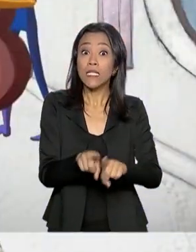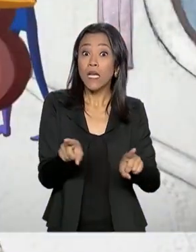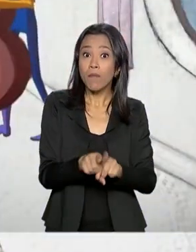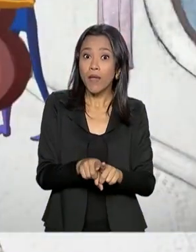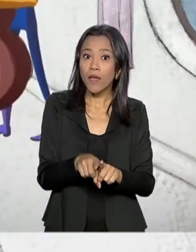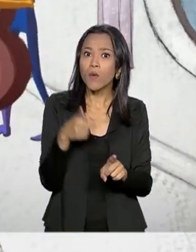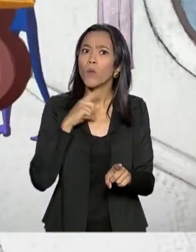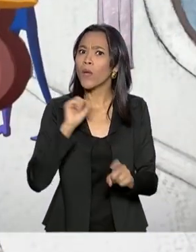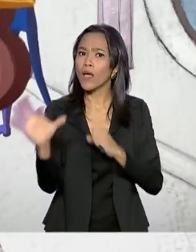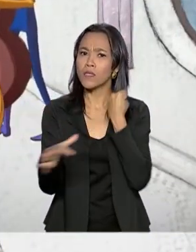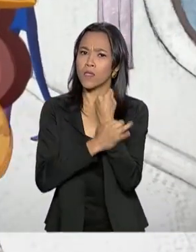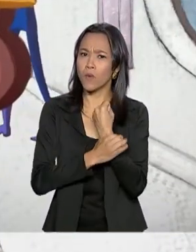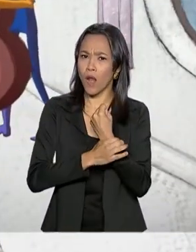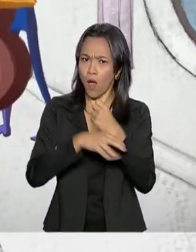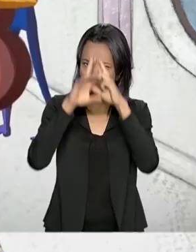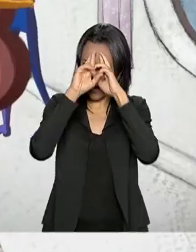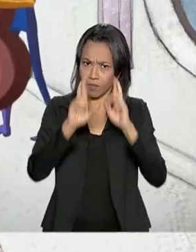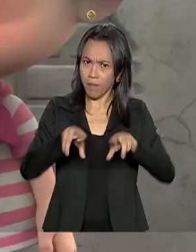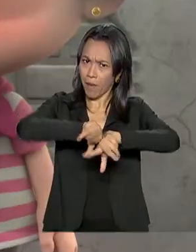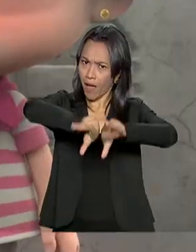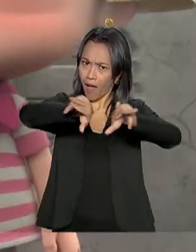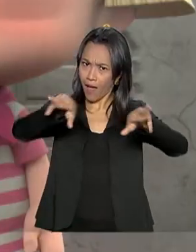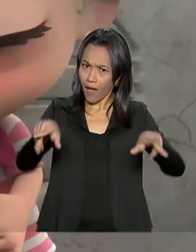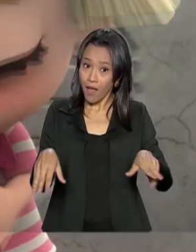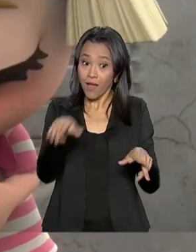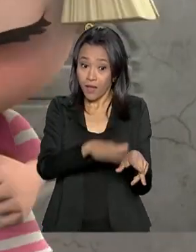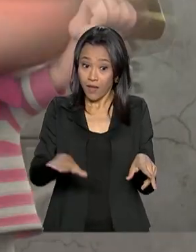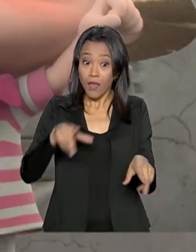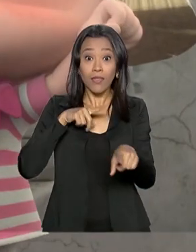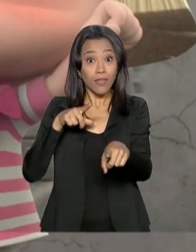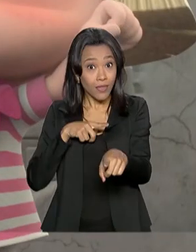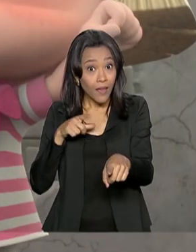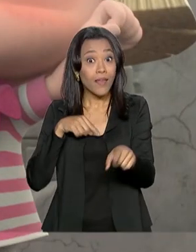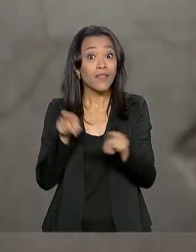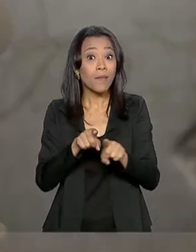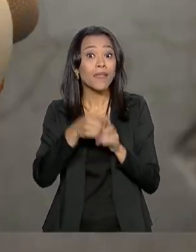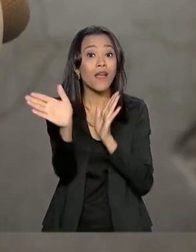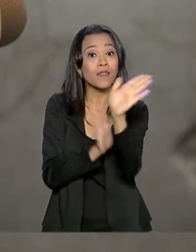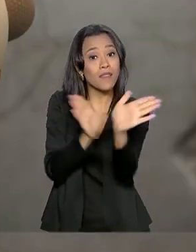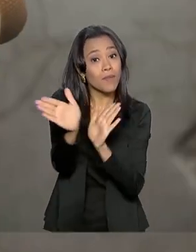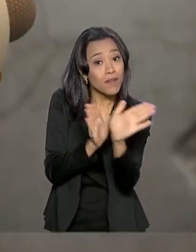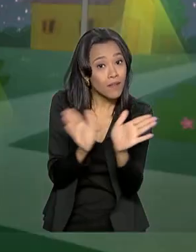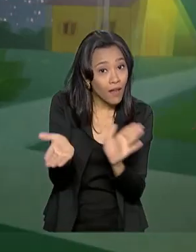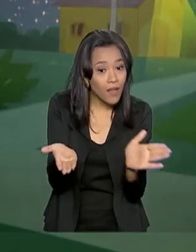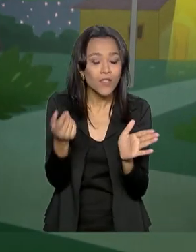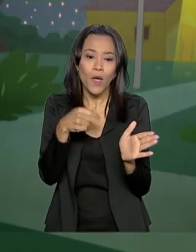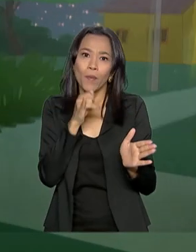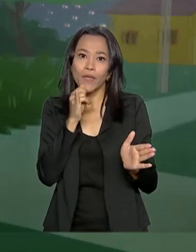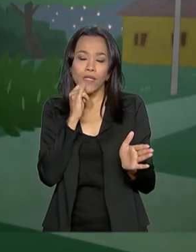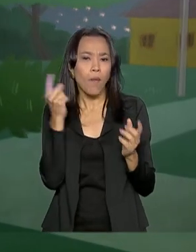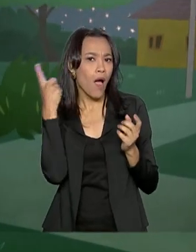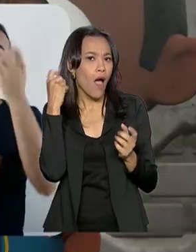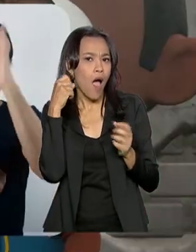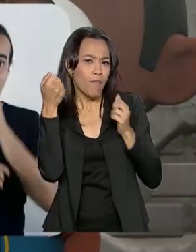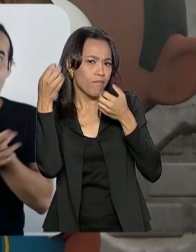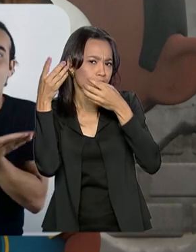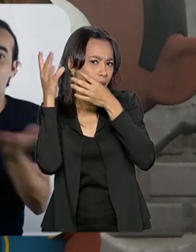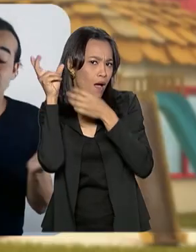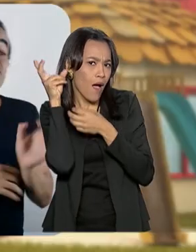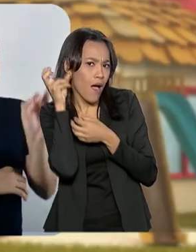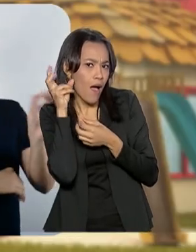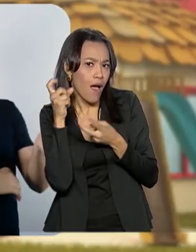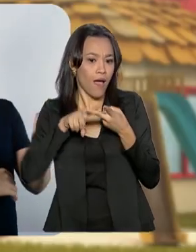ainda mais diversidade, a programação infantil terá recursos de acessibilidade, como audiodescrição,